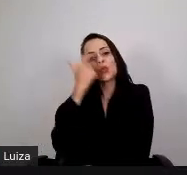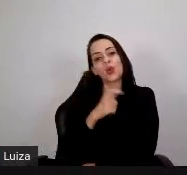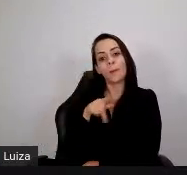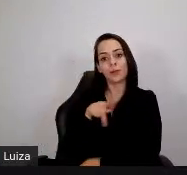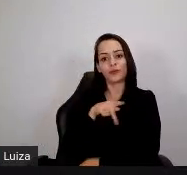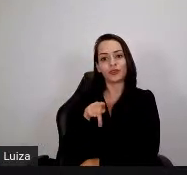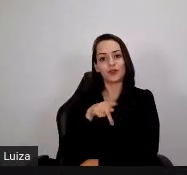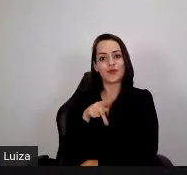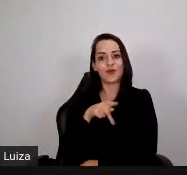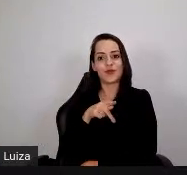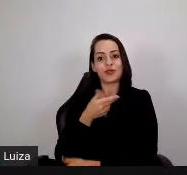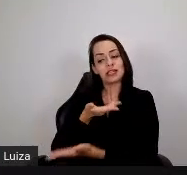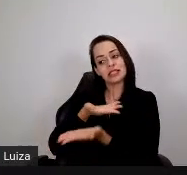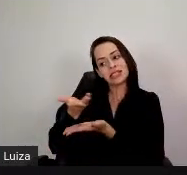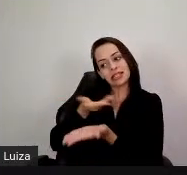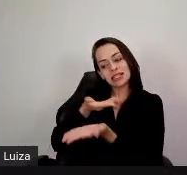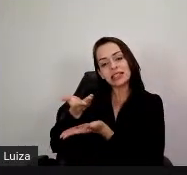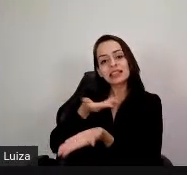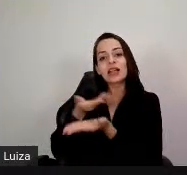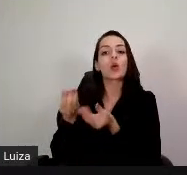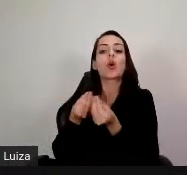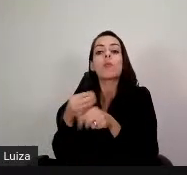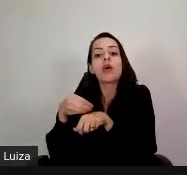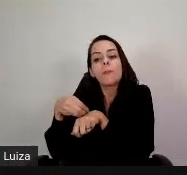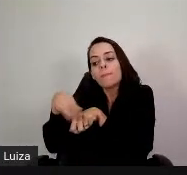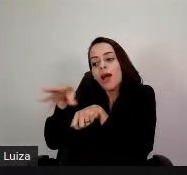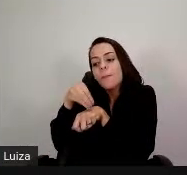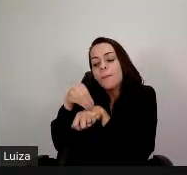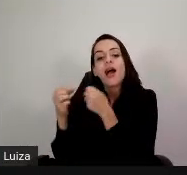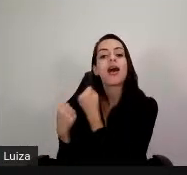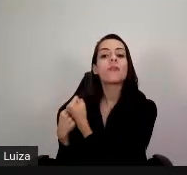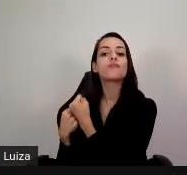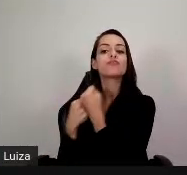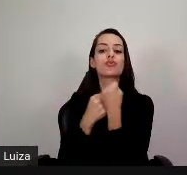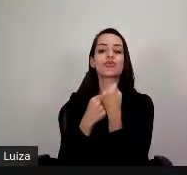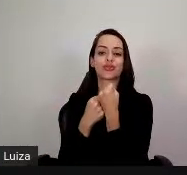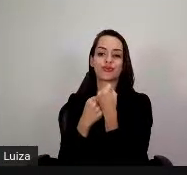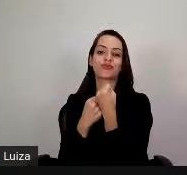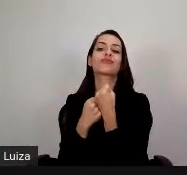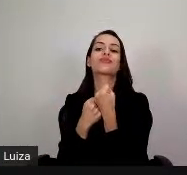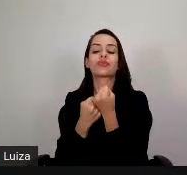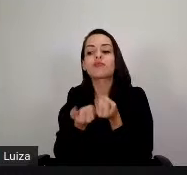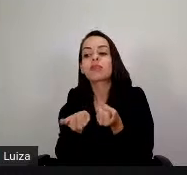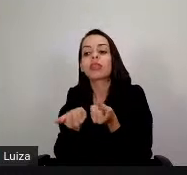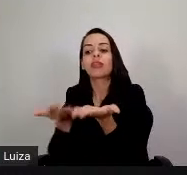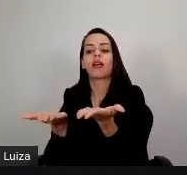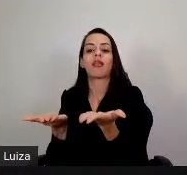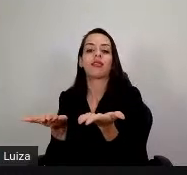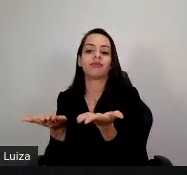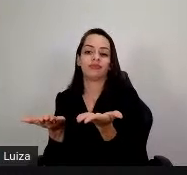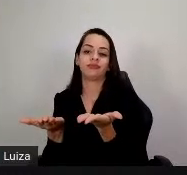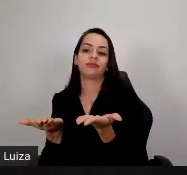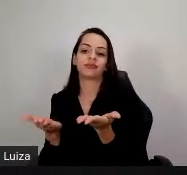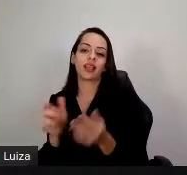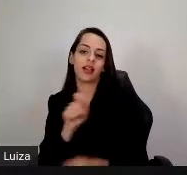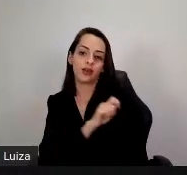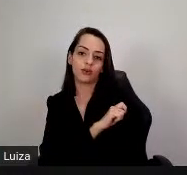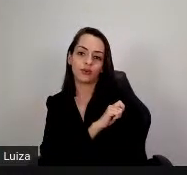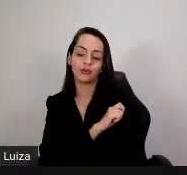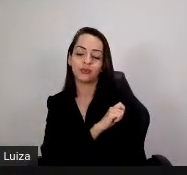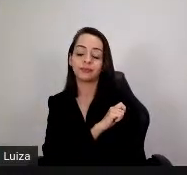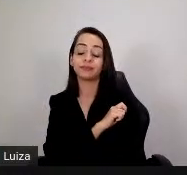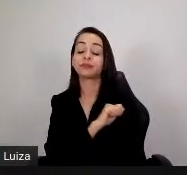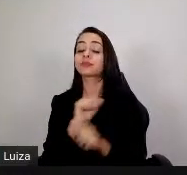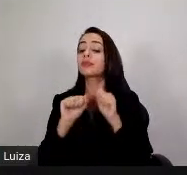minha cabeça, que eu vi tantas vezes na Finlândia, como suporte às tecnologias digitais. e é claro, quando a gente fala de